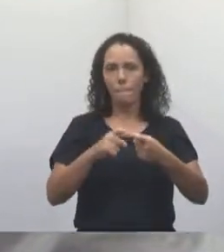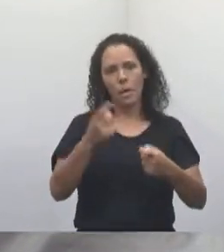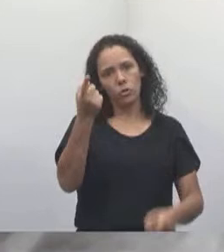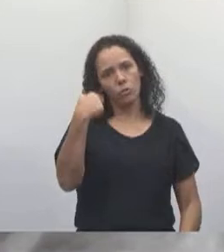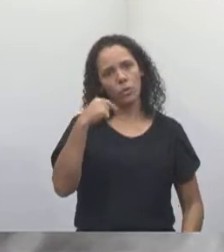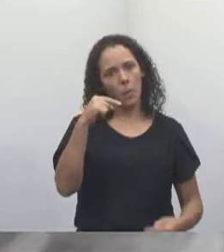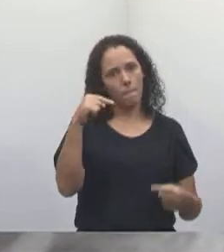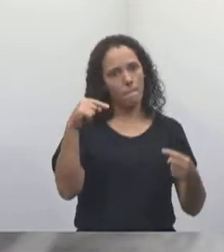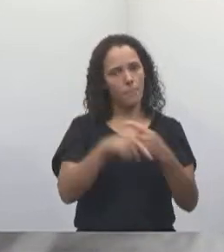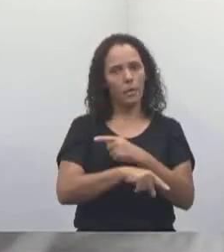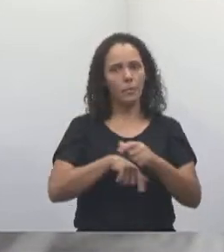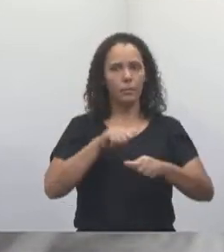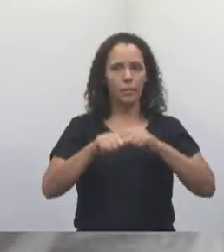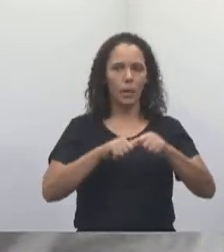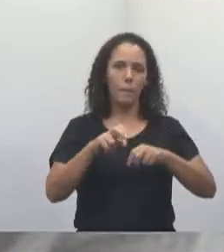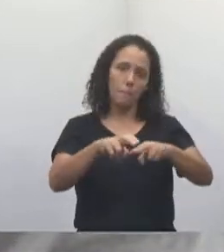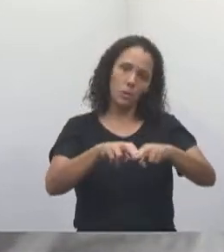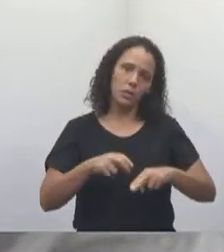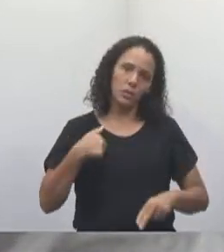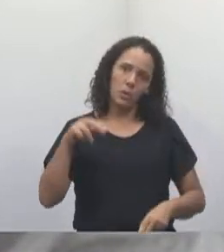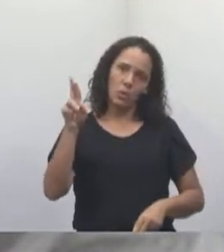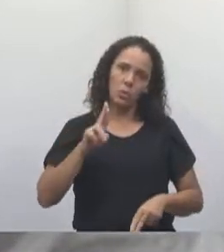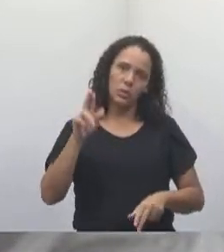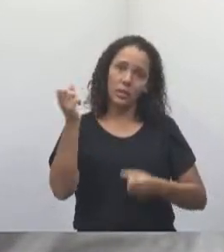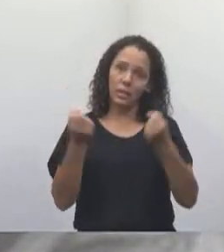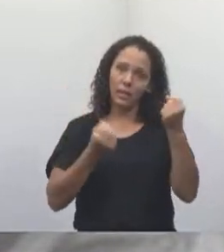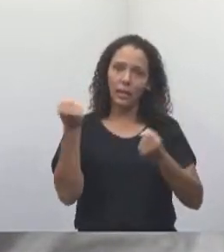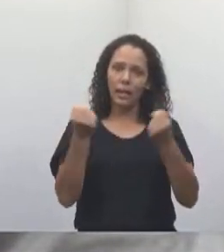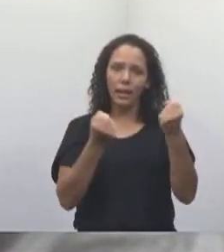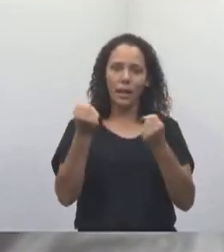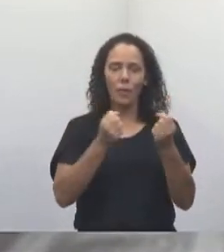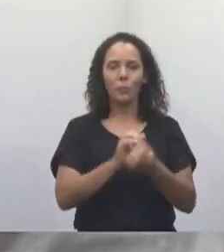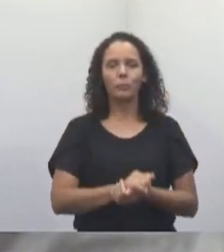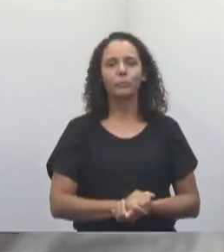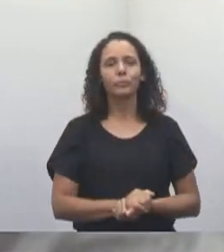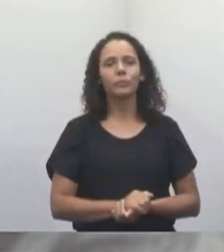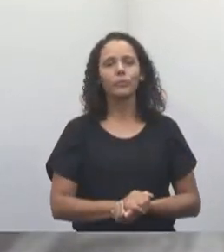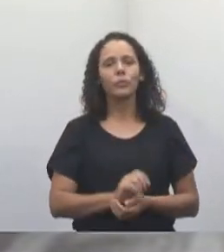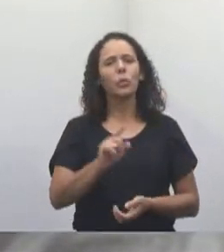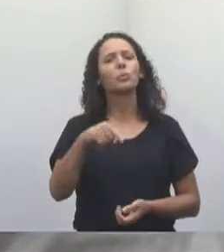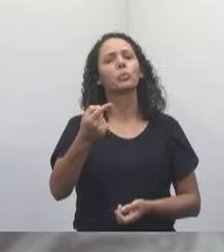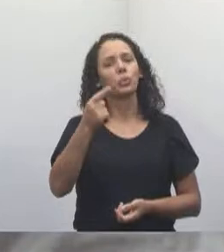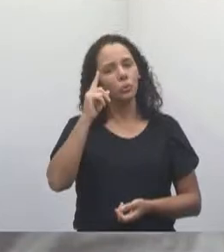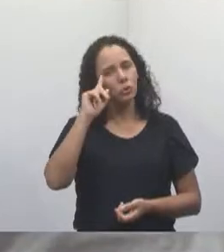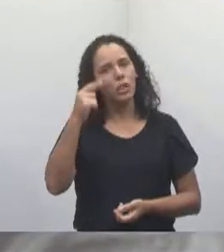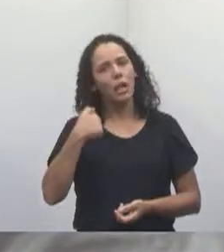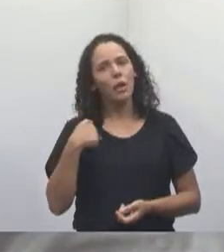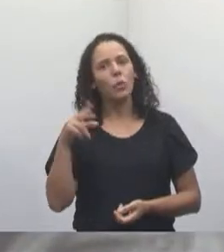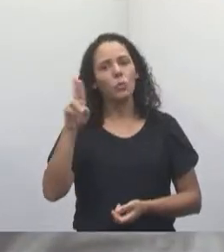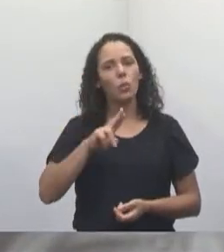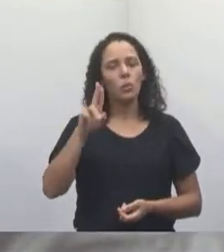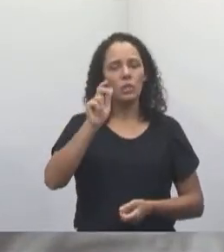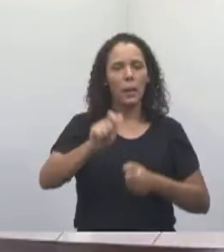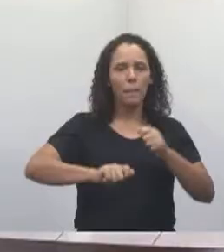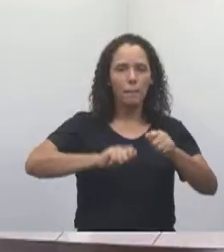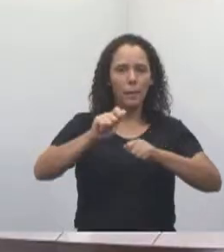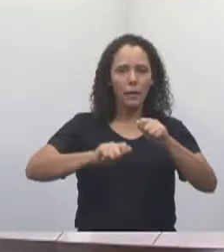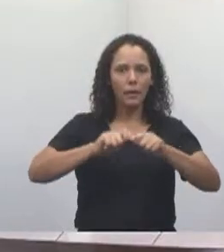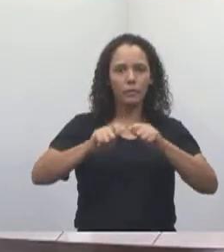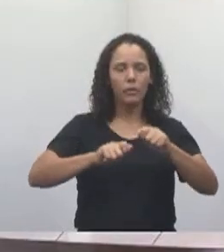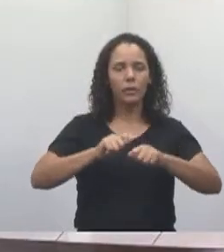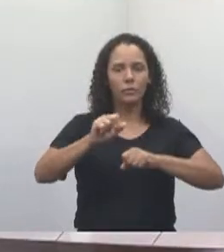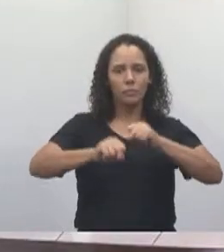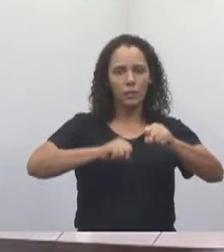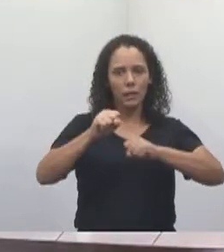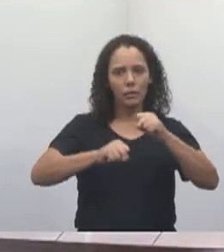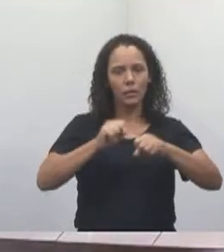fui de carro, para trás, certinho lá junto com eles. Na próxima vez, eu vou de barra forte, aí a gente dá um jeito nisso daí, viu?